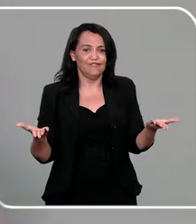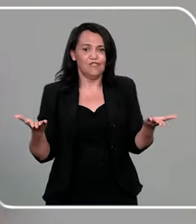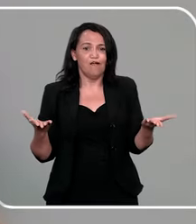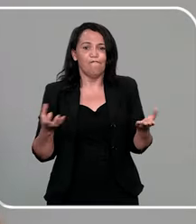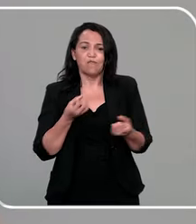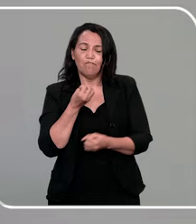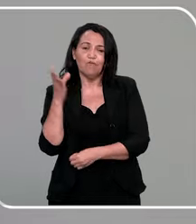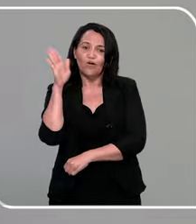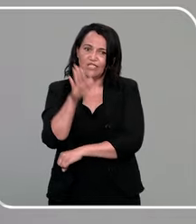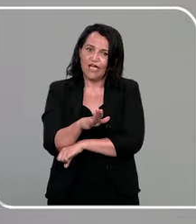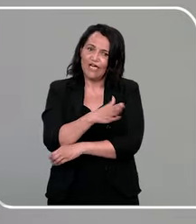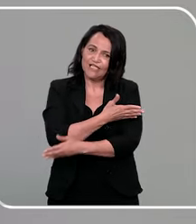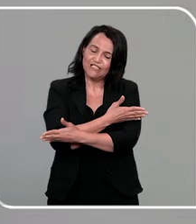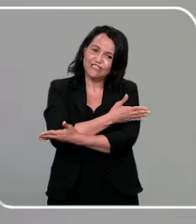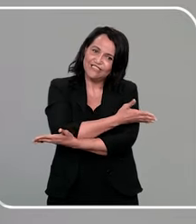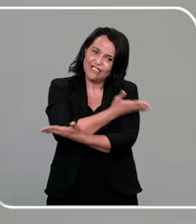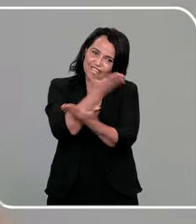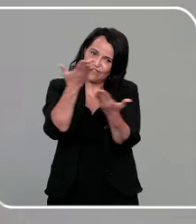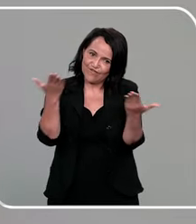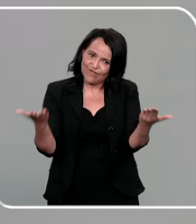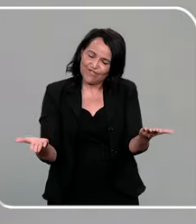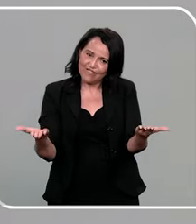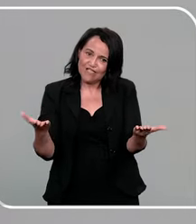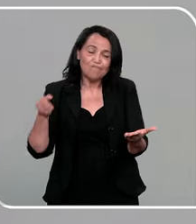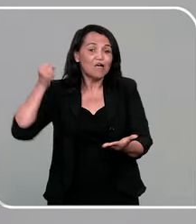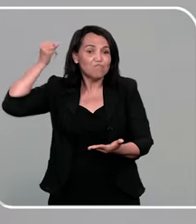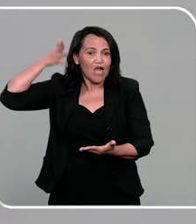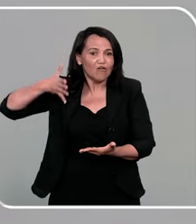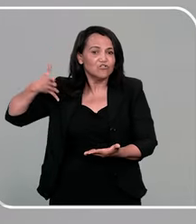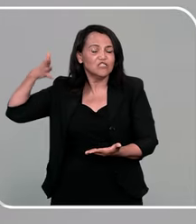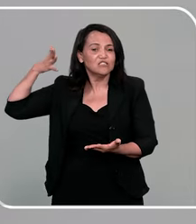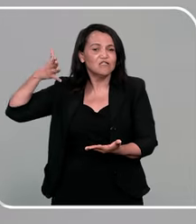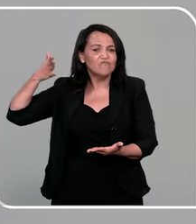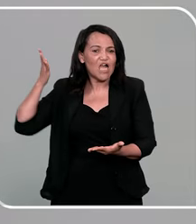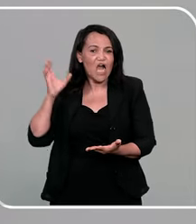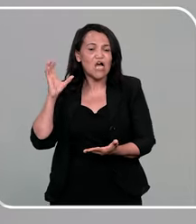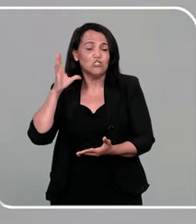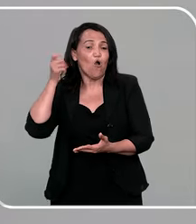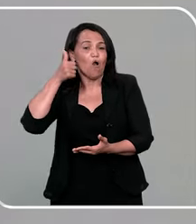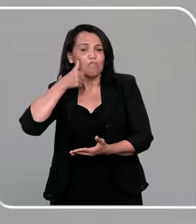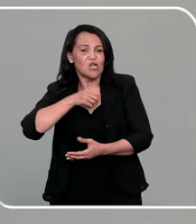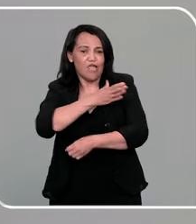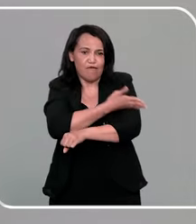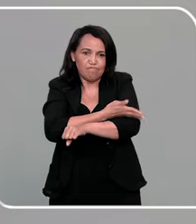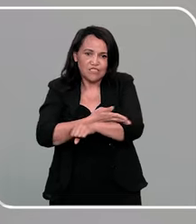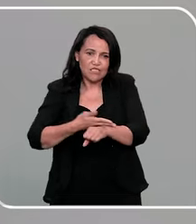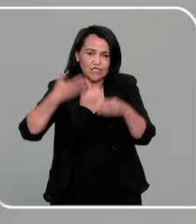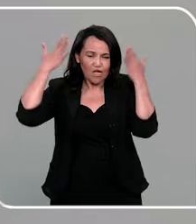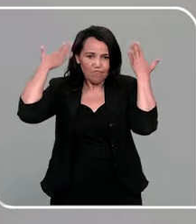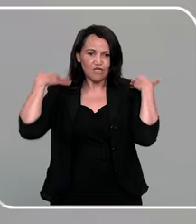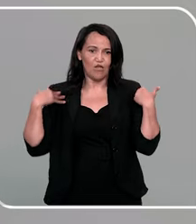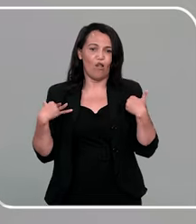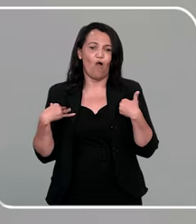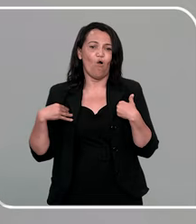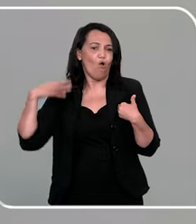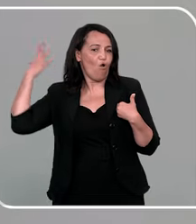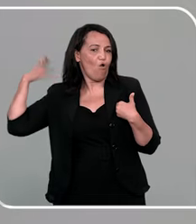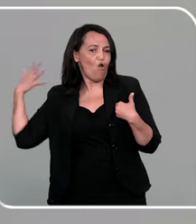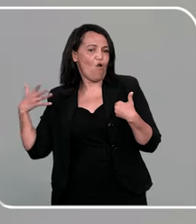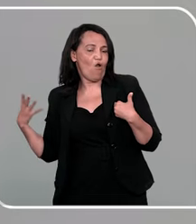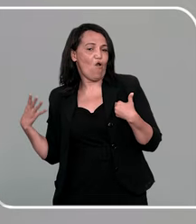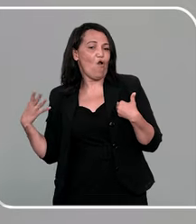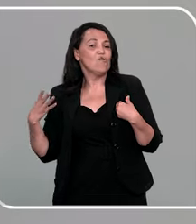Boa tarde a todos, minha audiência eu vou escrever aqui rapidinho, sou uma mulher branca, cabelos longos, ondulados e